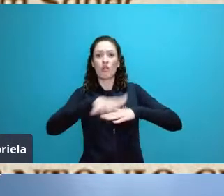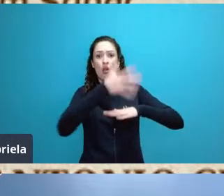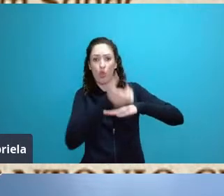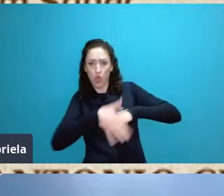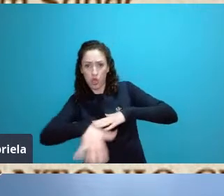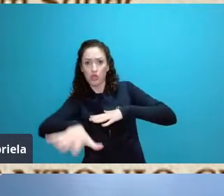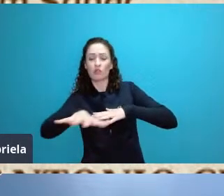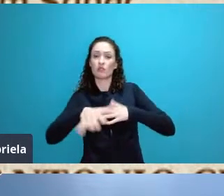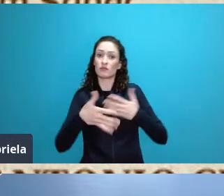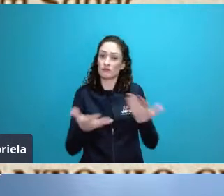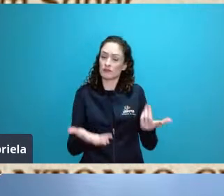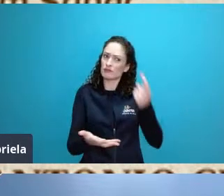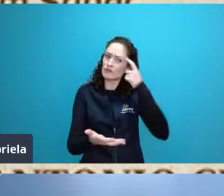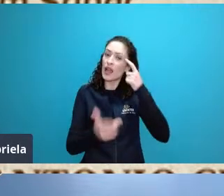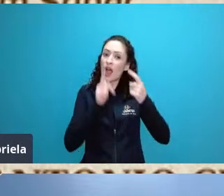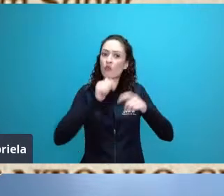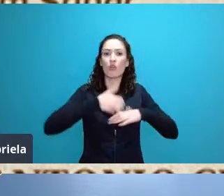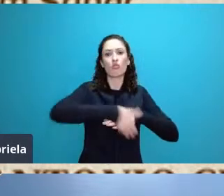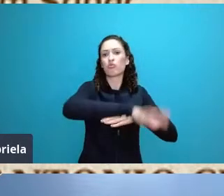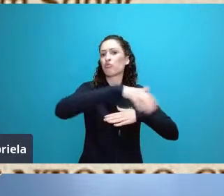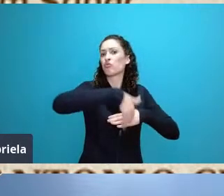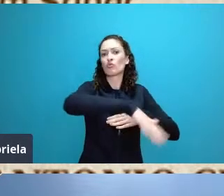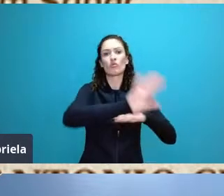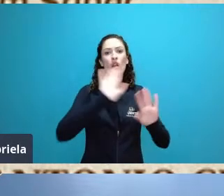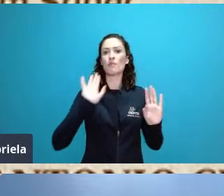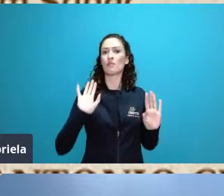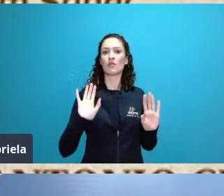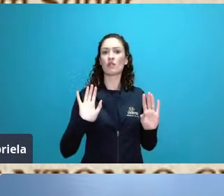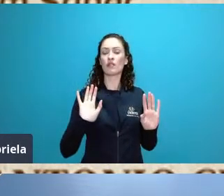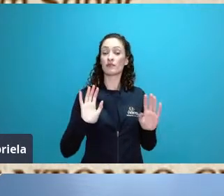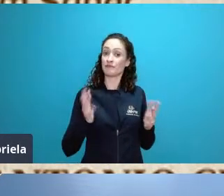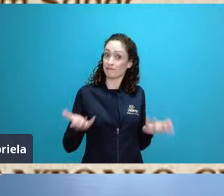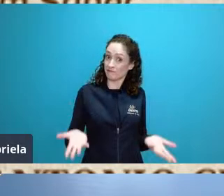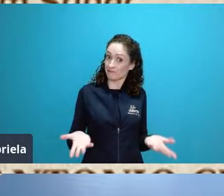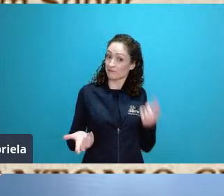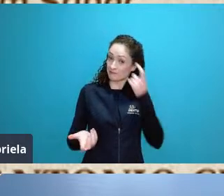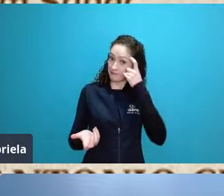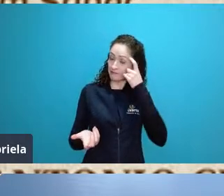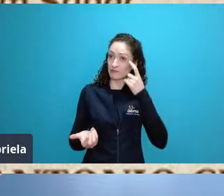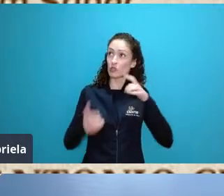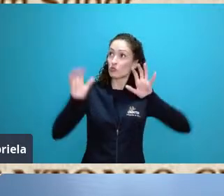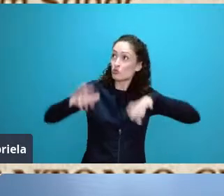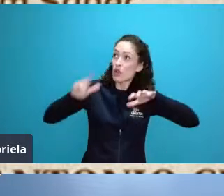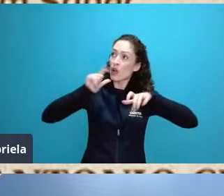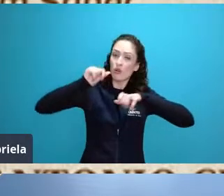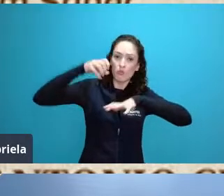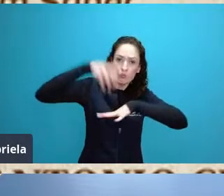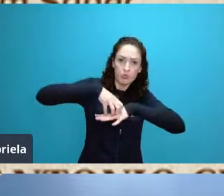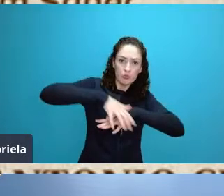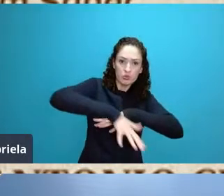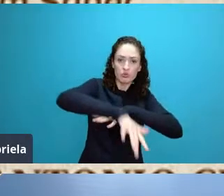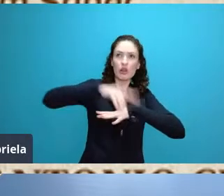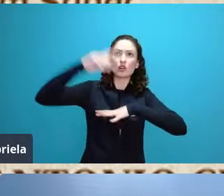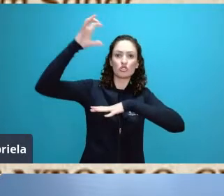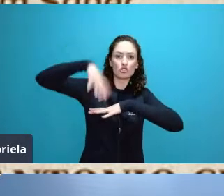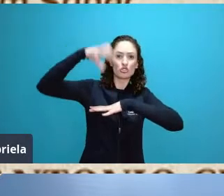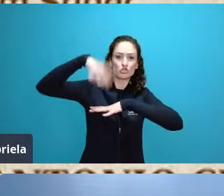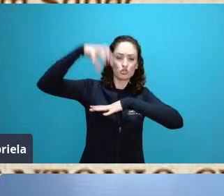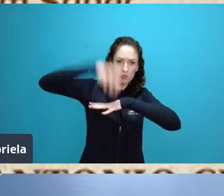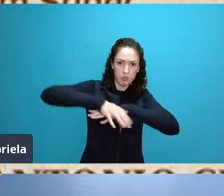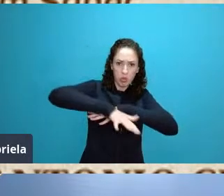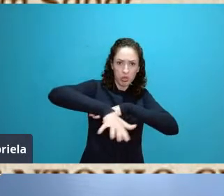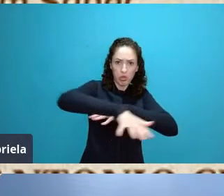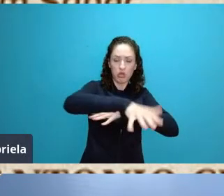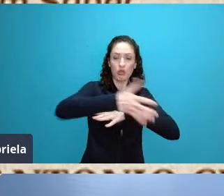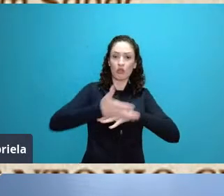ir embora o mais rápido possível aí nos momentos que nós passamos por períodos de estiagem a